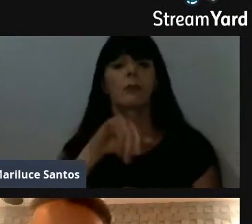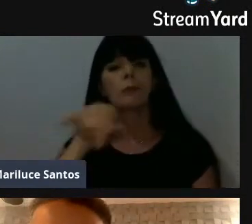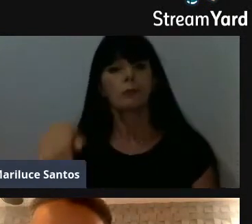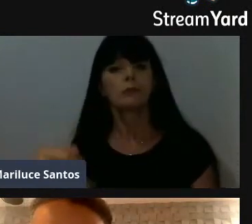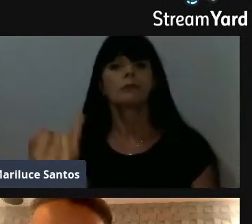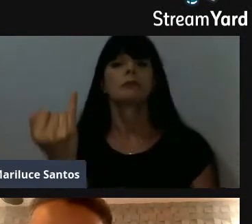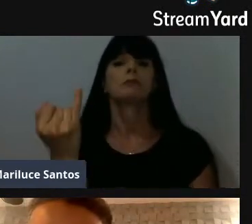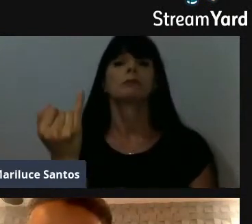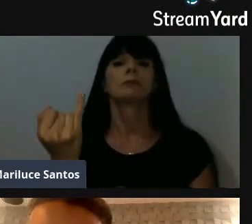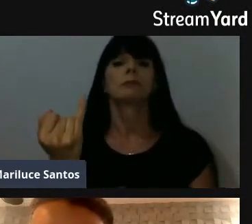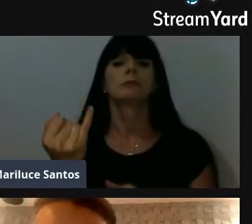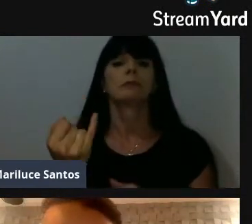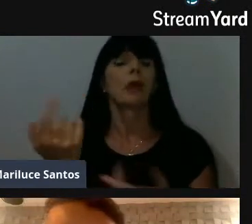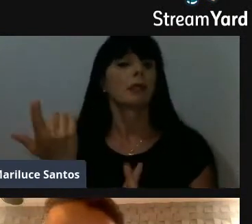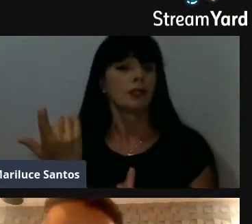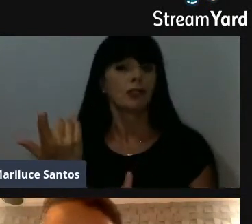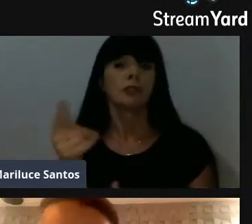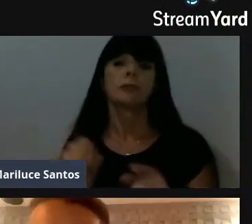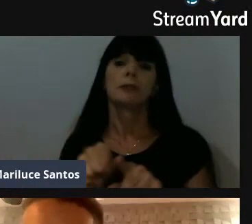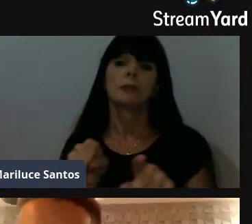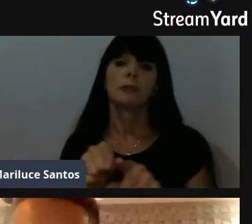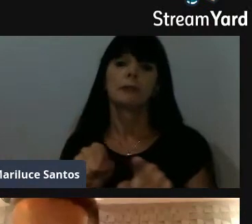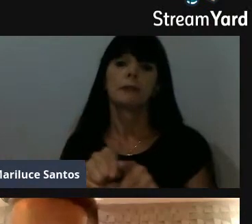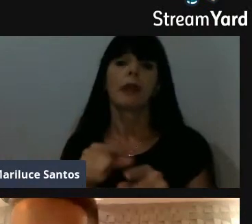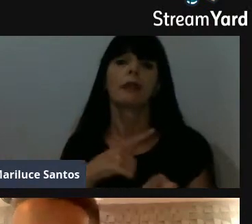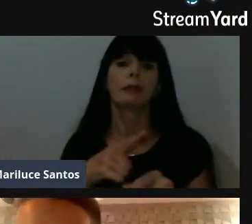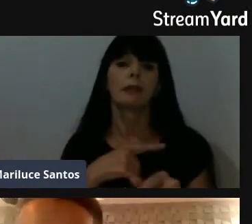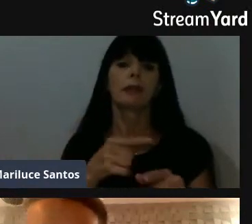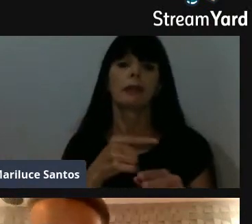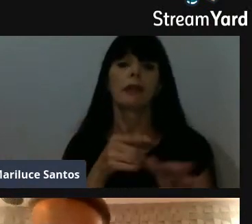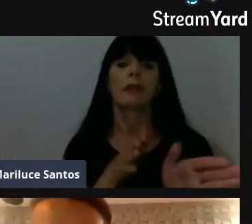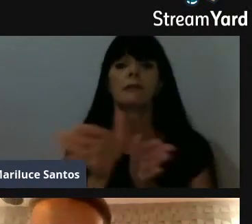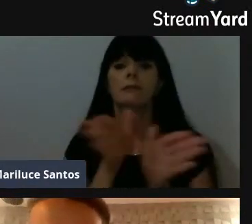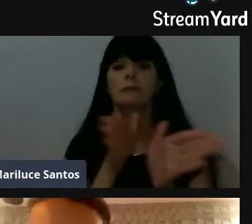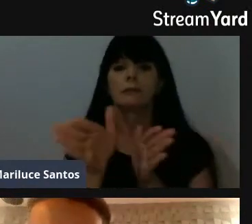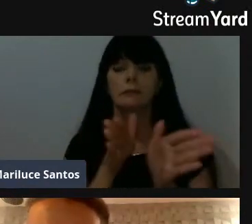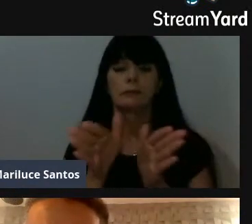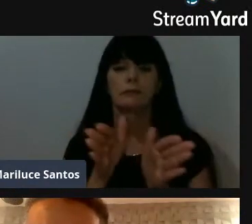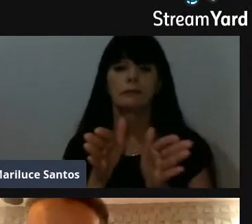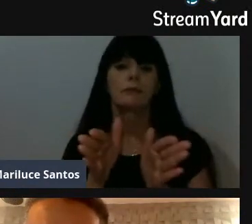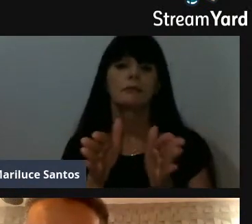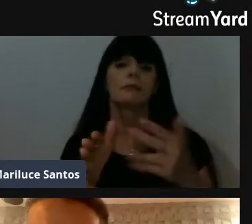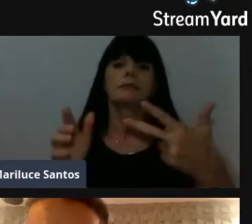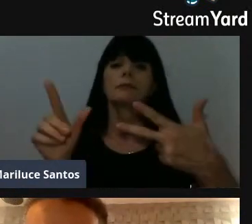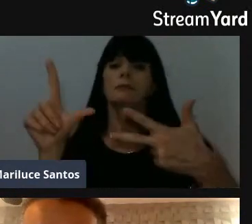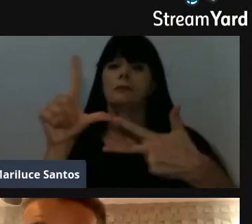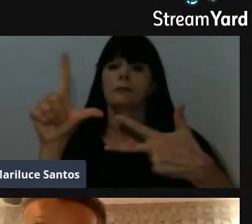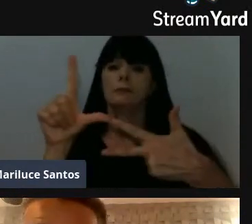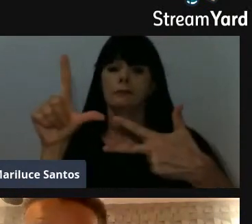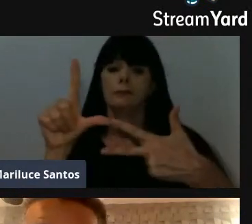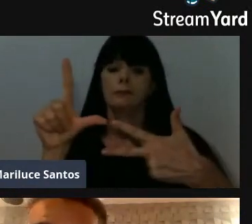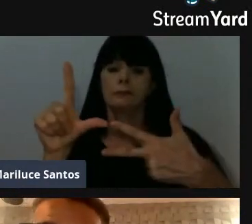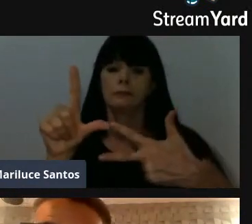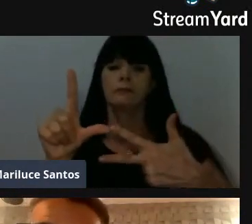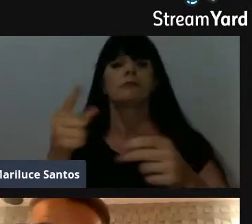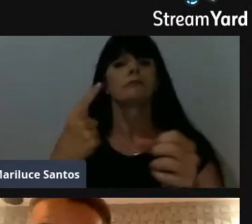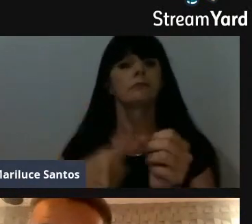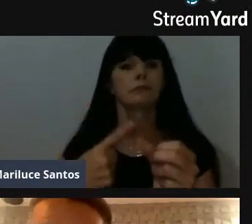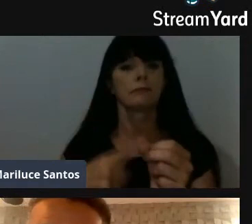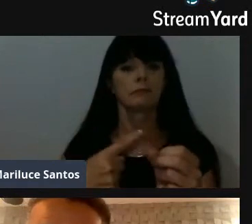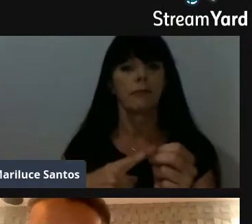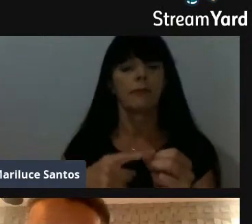a gente acaba sempre tendo muito acesso com o poder legislativo da cidade, temos fácil acesso,